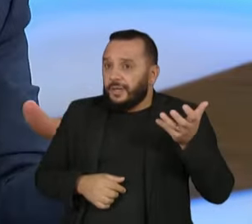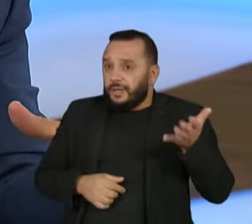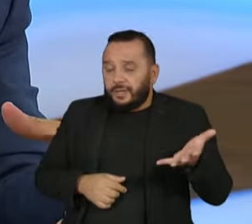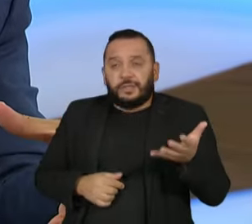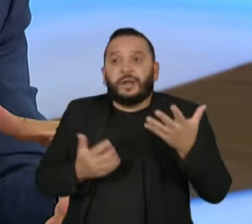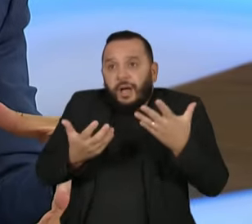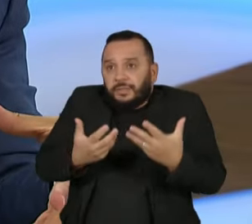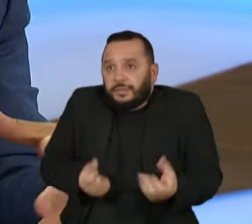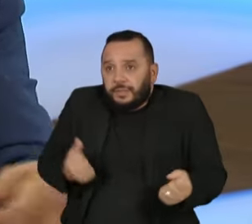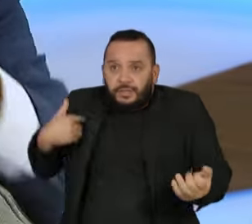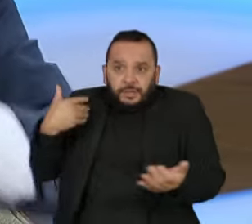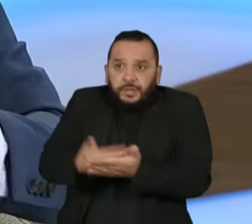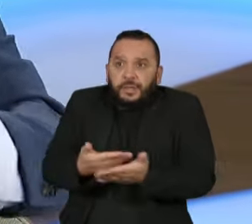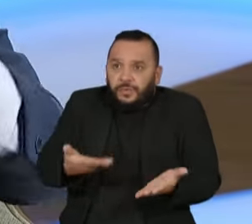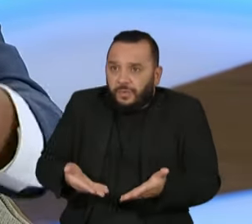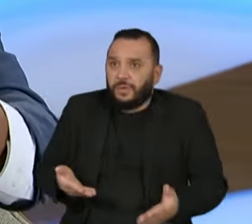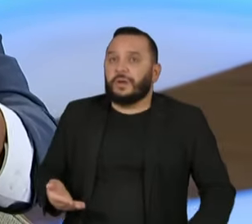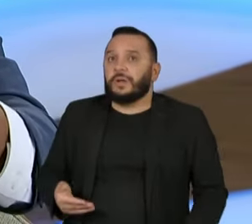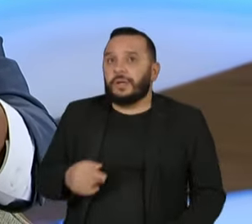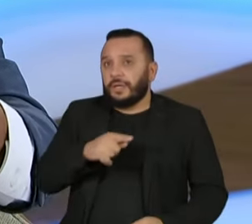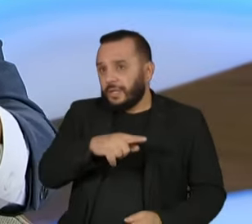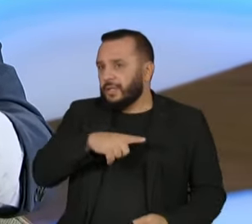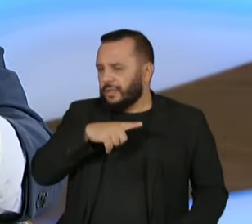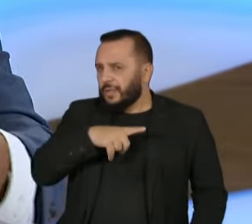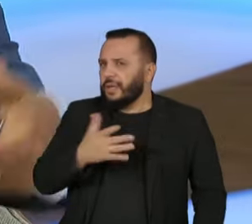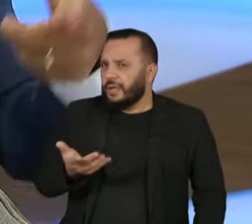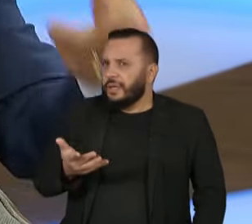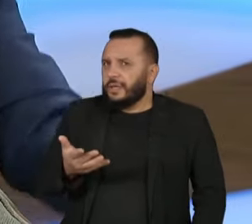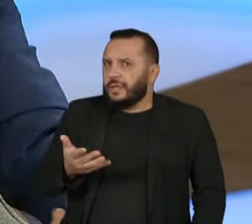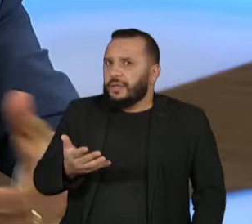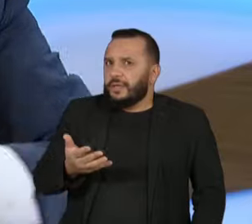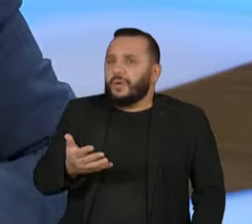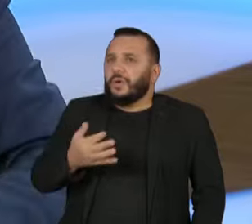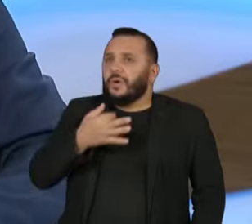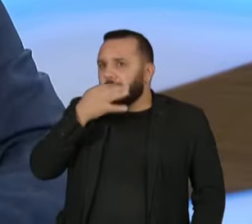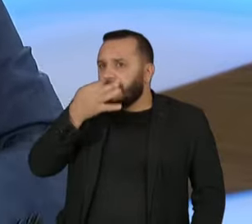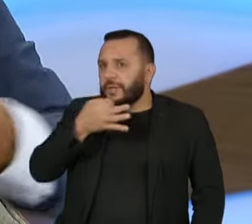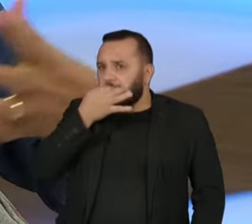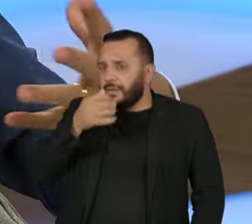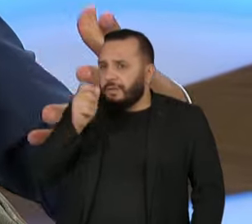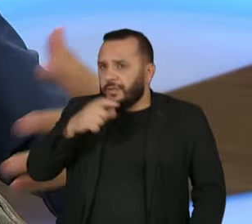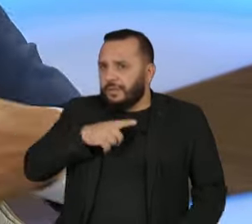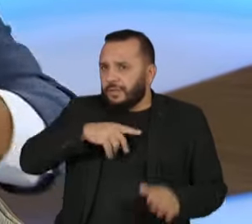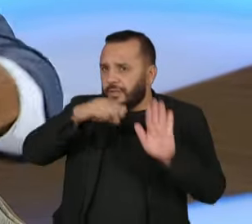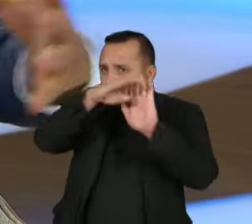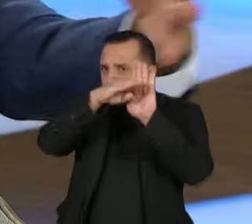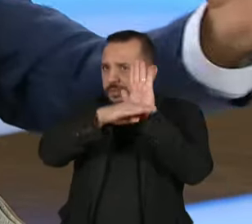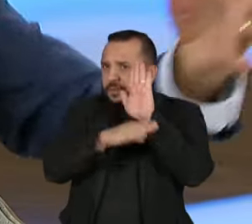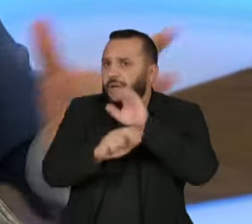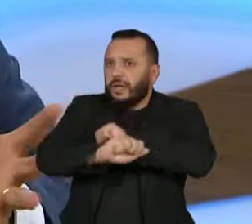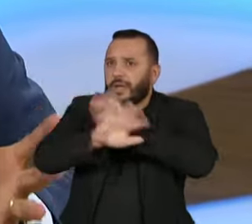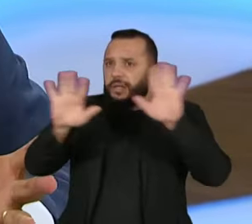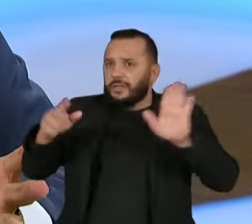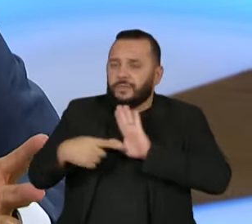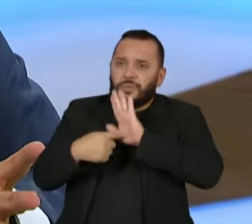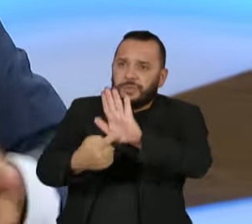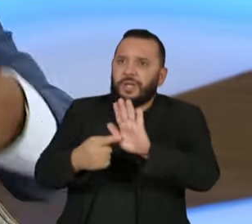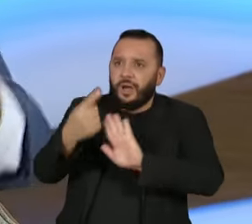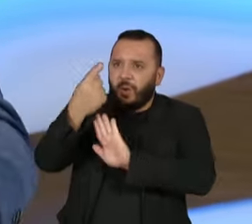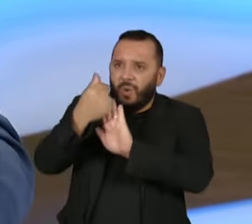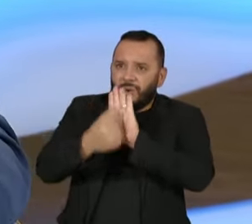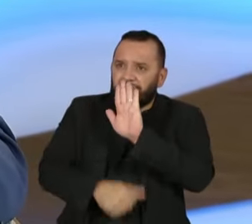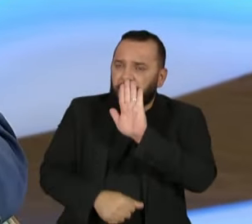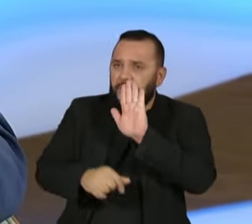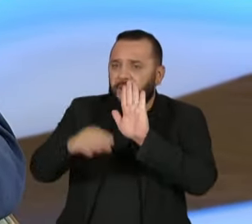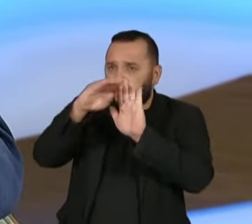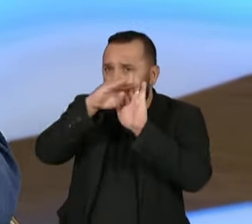aceito até agora, mas ele tem uma posição de dar transparência. Ele vai dar transparência para todo o orçamento,